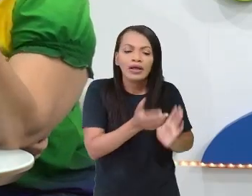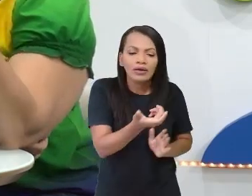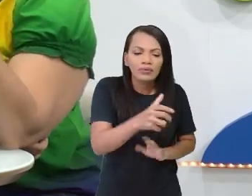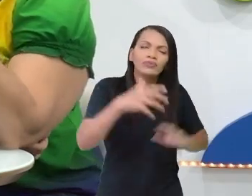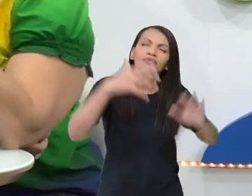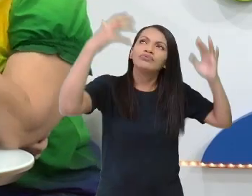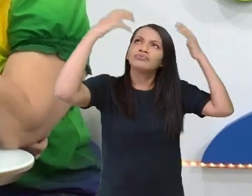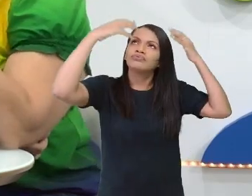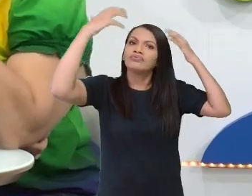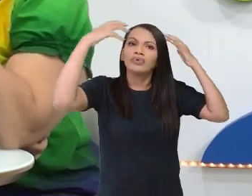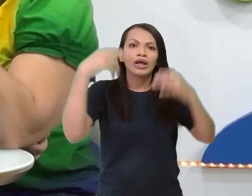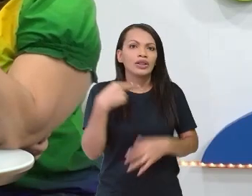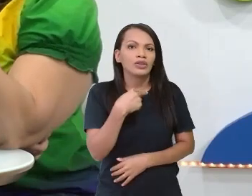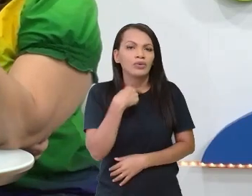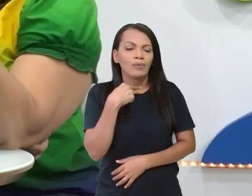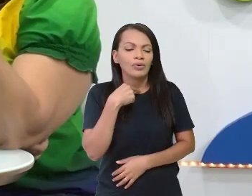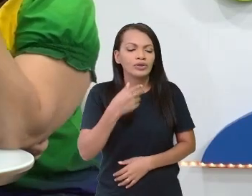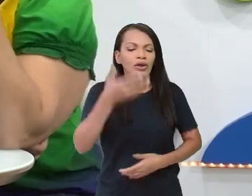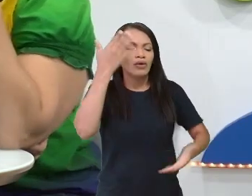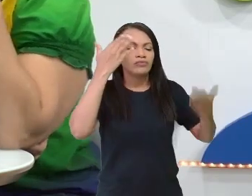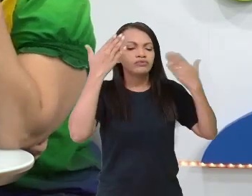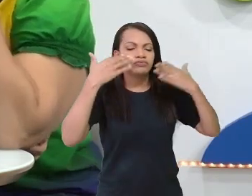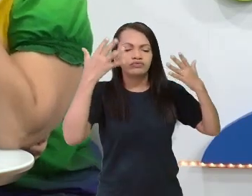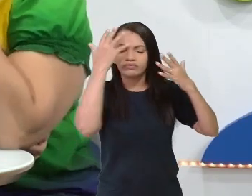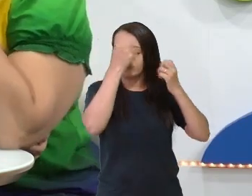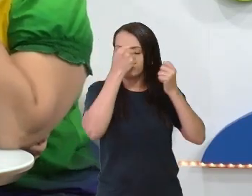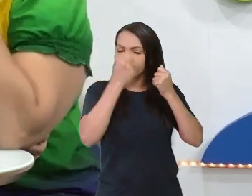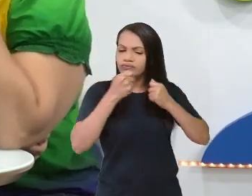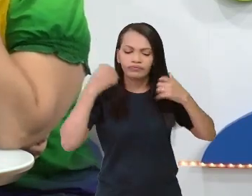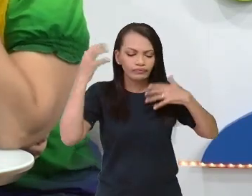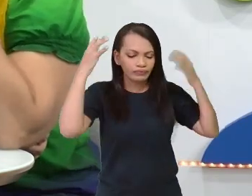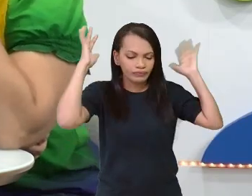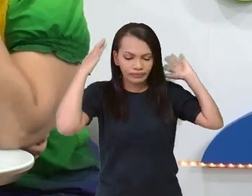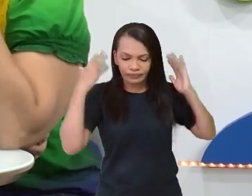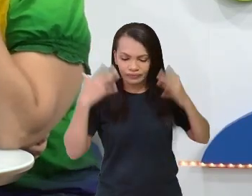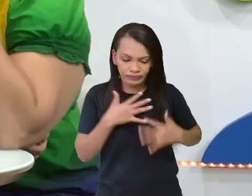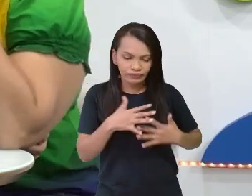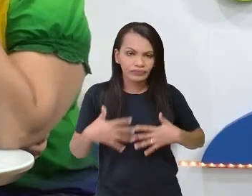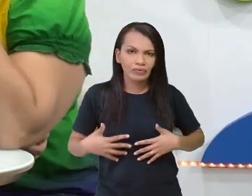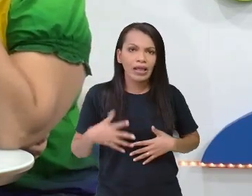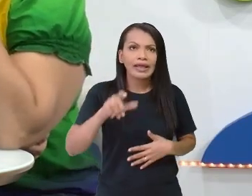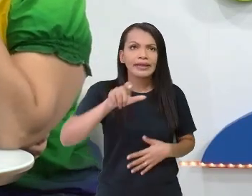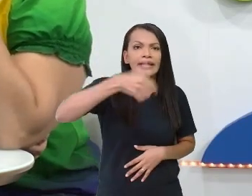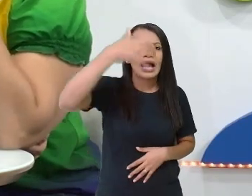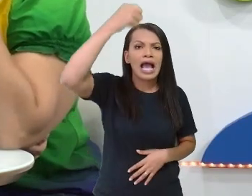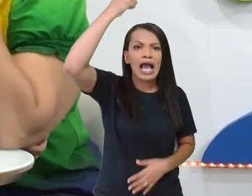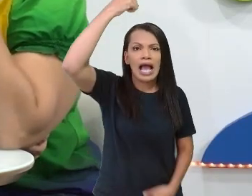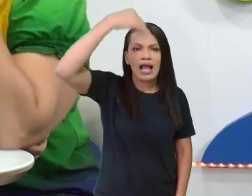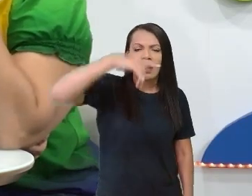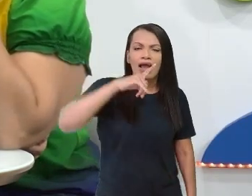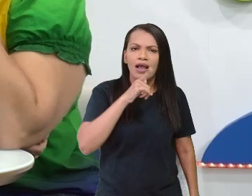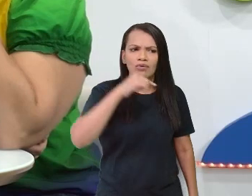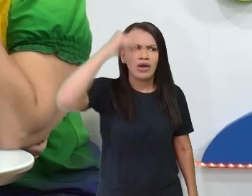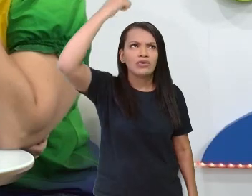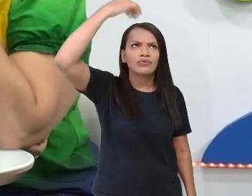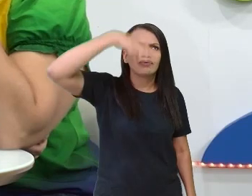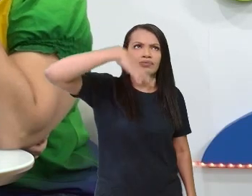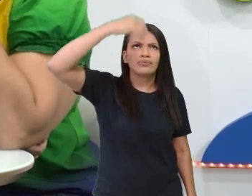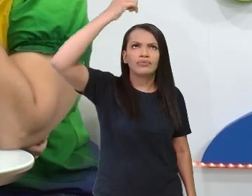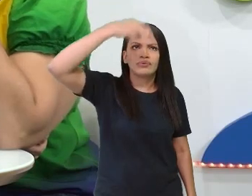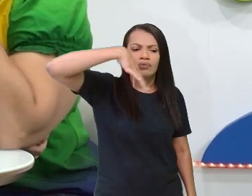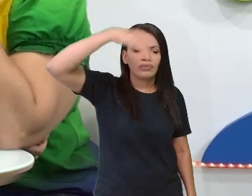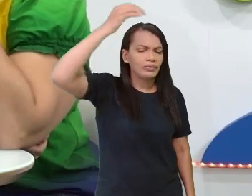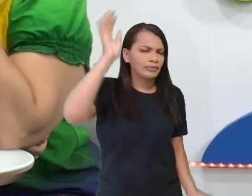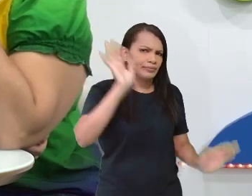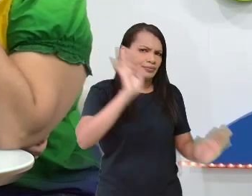estar agindo correto com o meio ambiente. Com o ambiente. É isso? Você vai cuidar de você, do meio ambiente e do outro também,